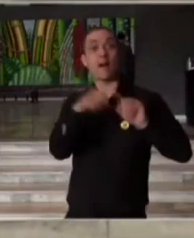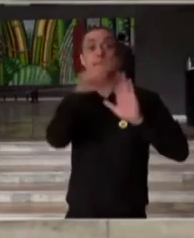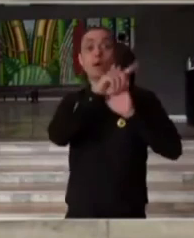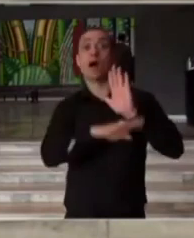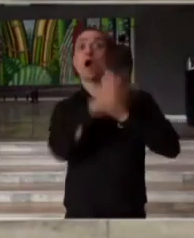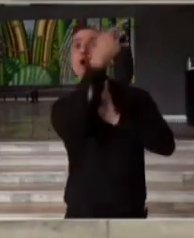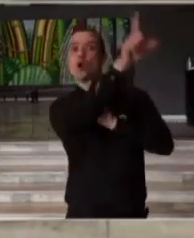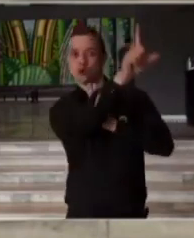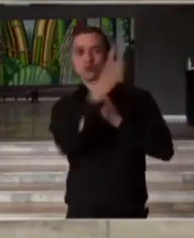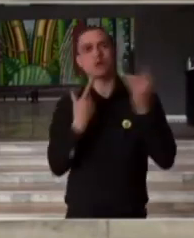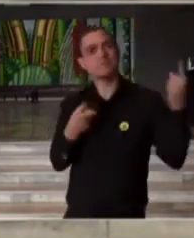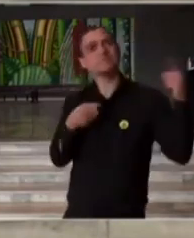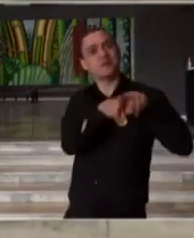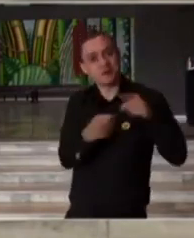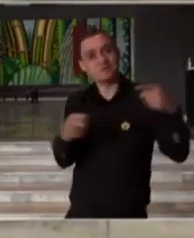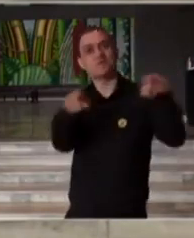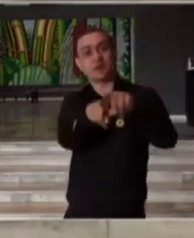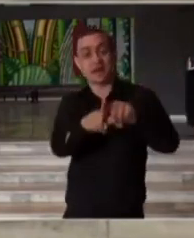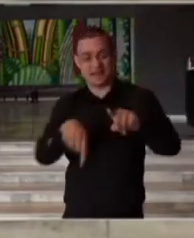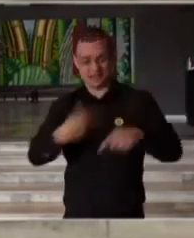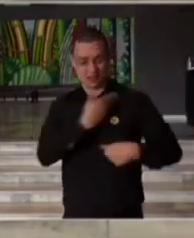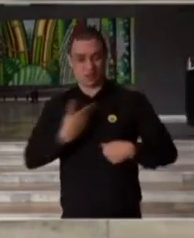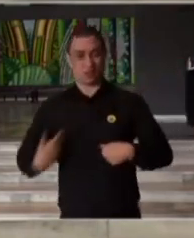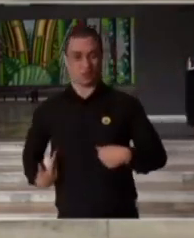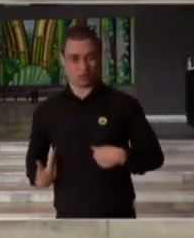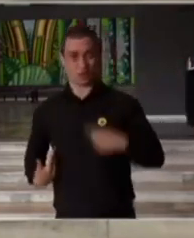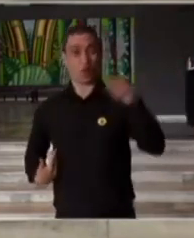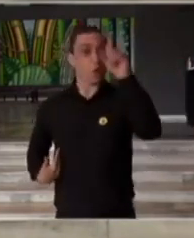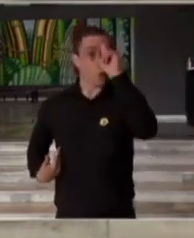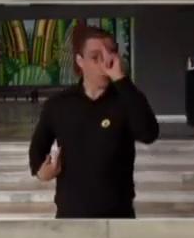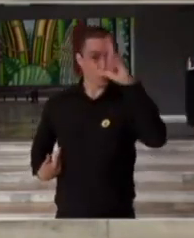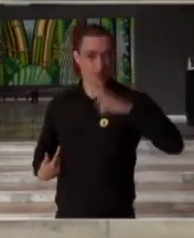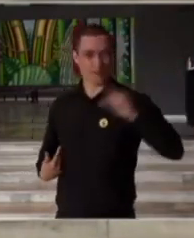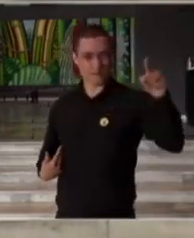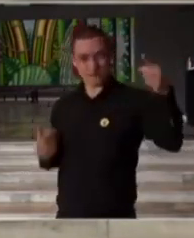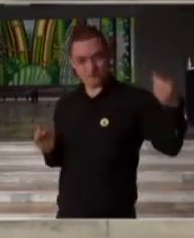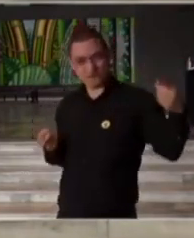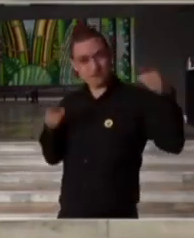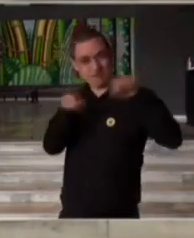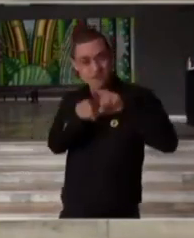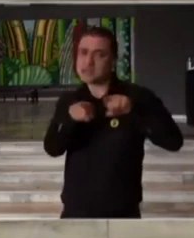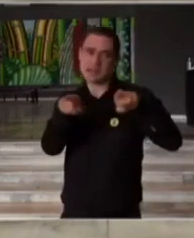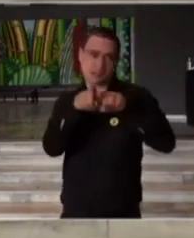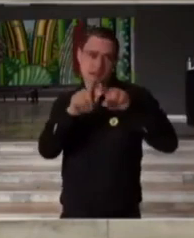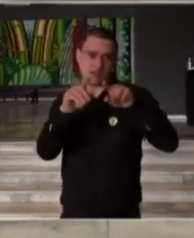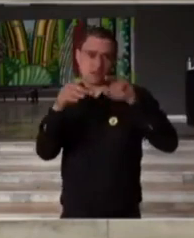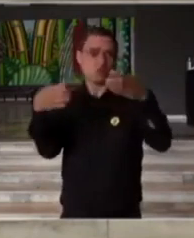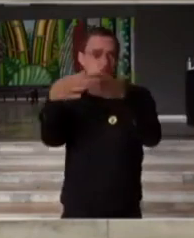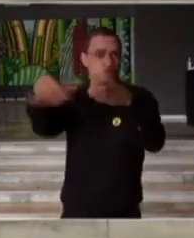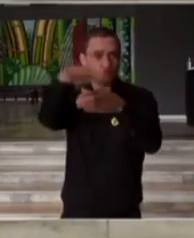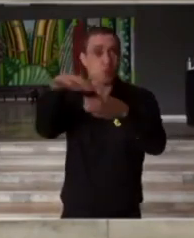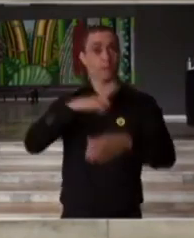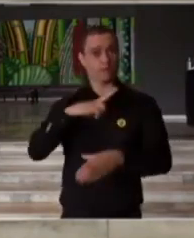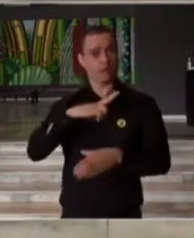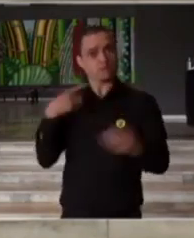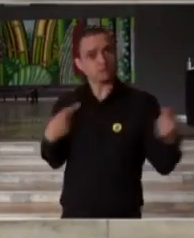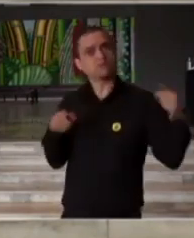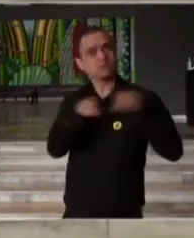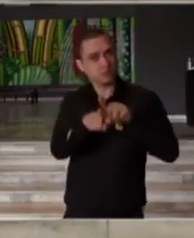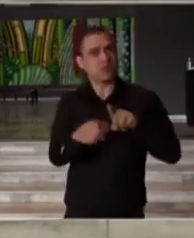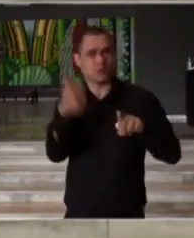e este alinhamento entre o poder público e os hospitais privados e as redes privadas é bastante